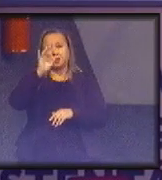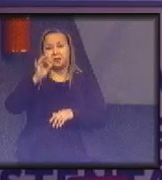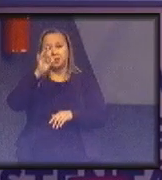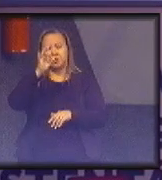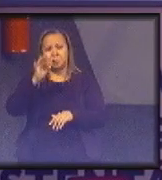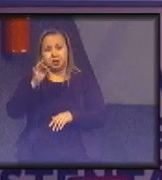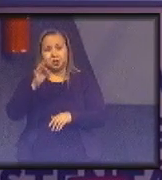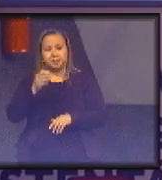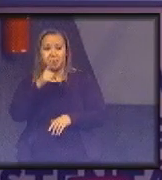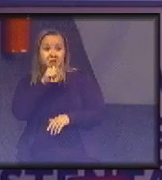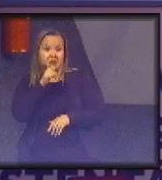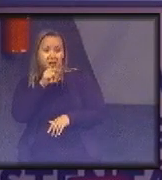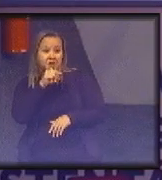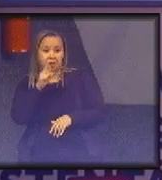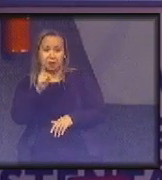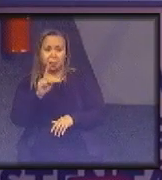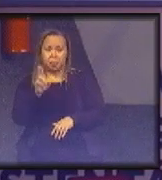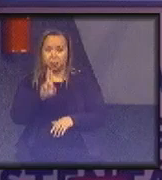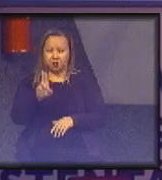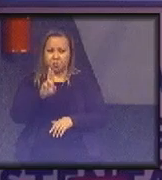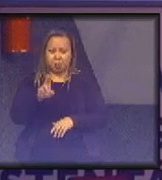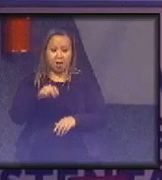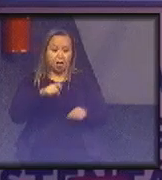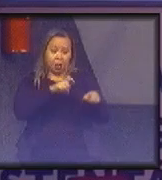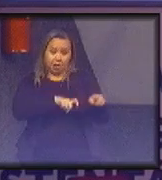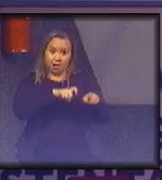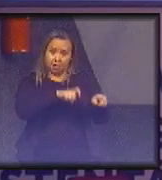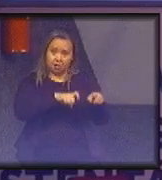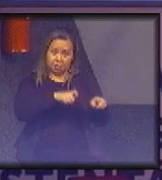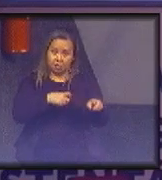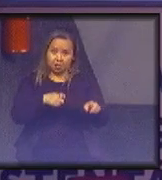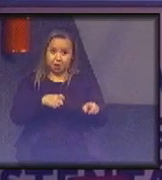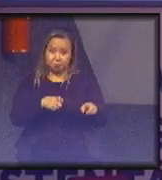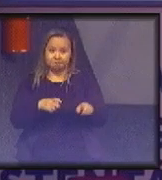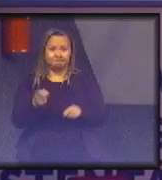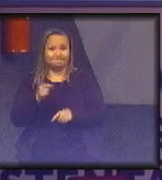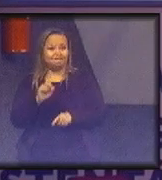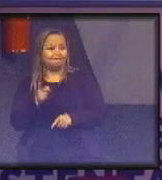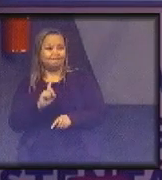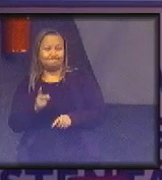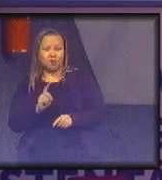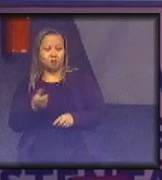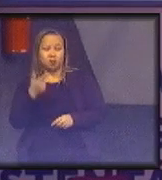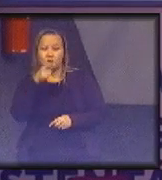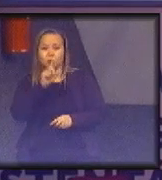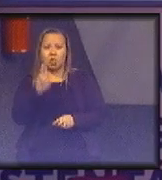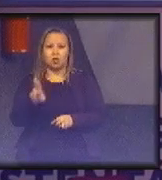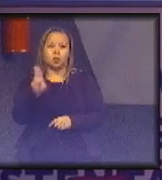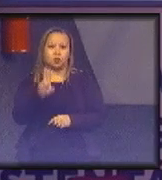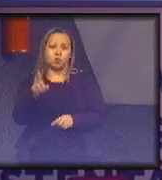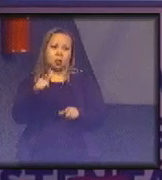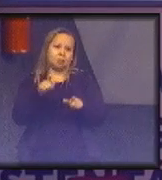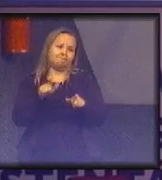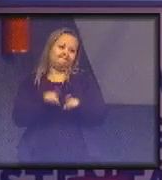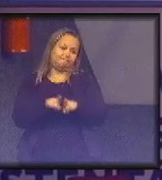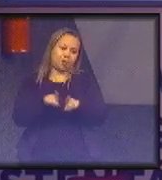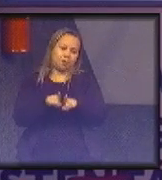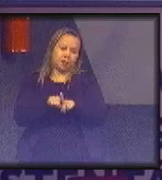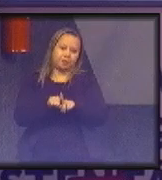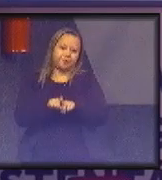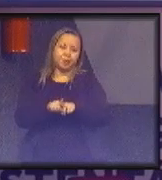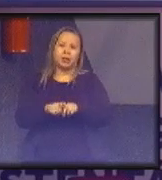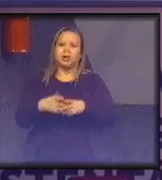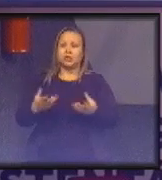para o cultivo agrícola. Então, são problemas muito sérios que vêm ocorrendo exatamente pelo uso